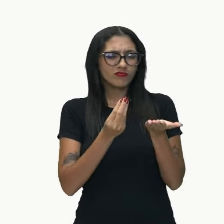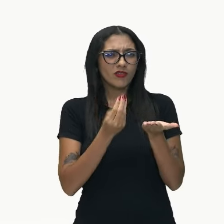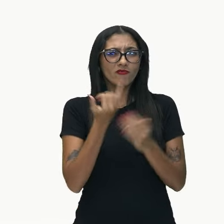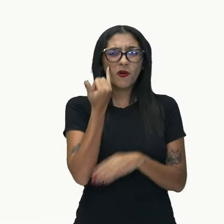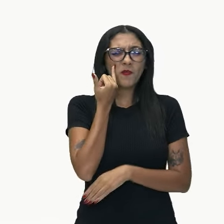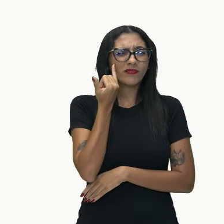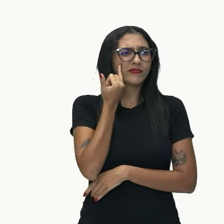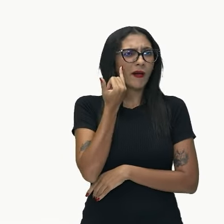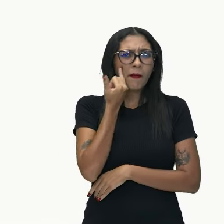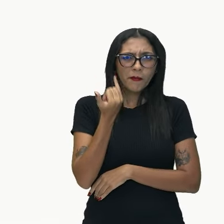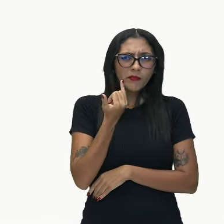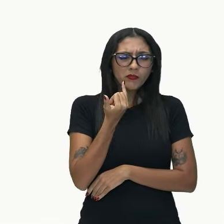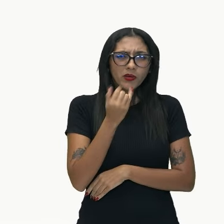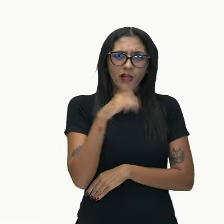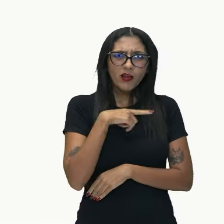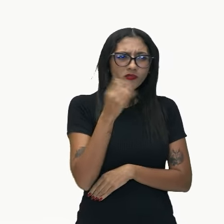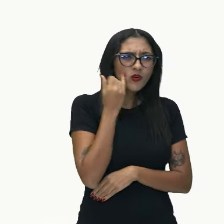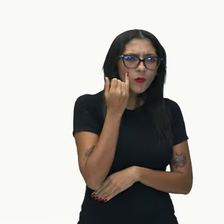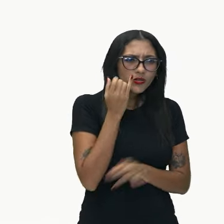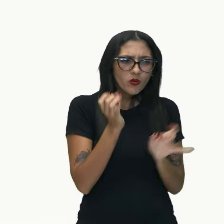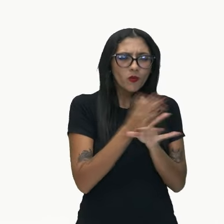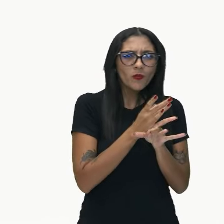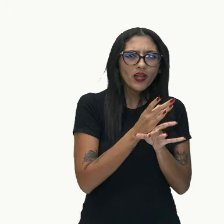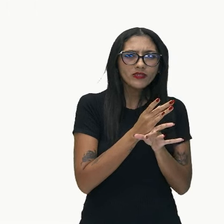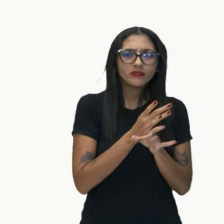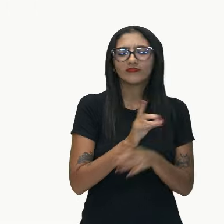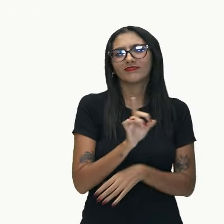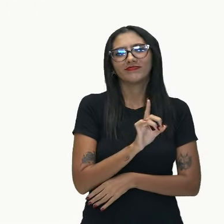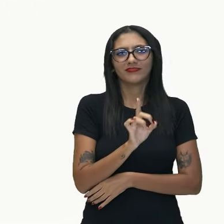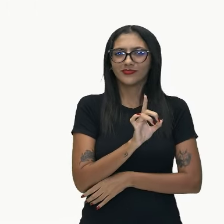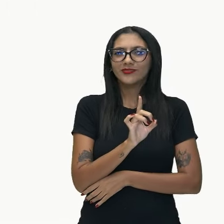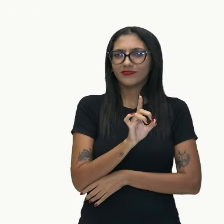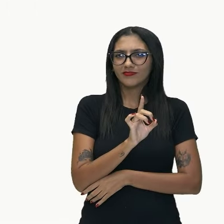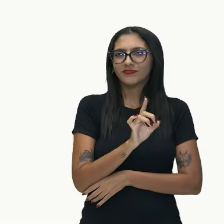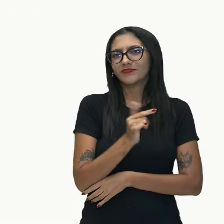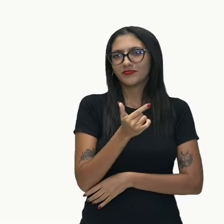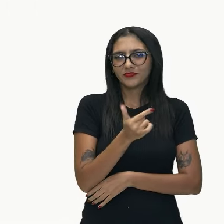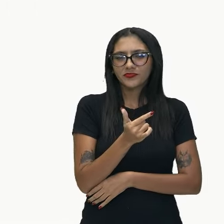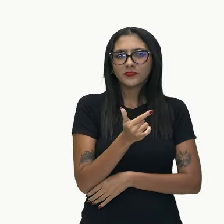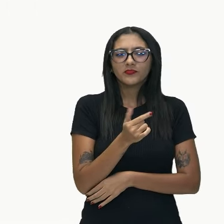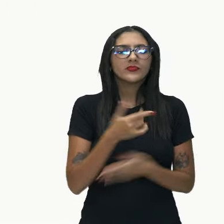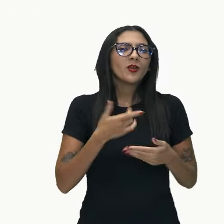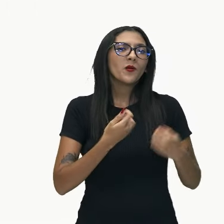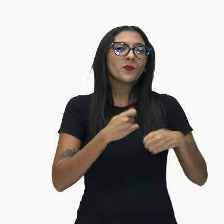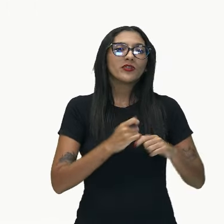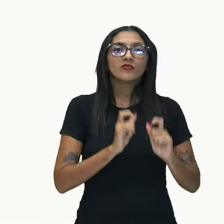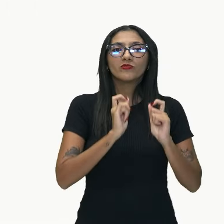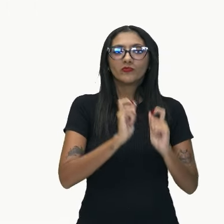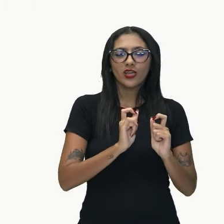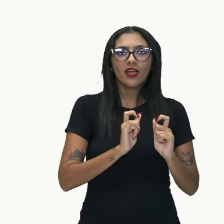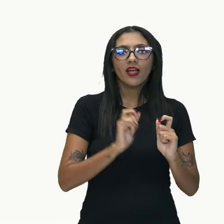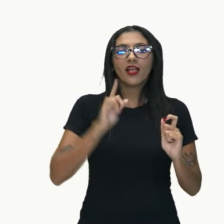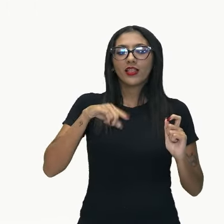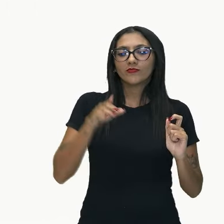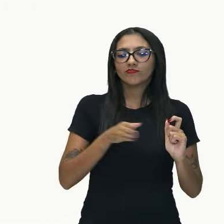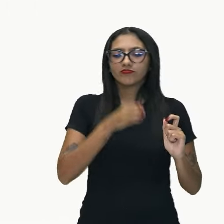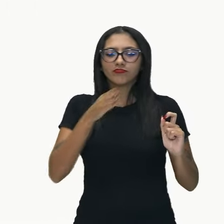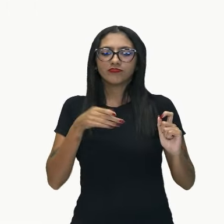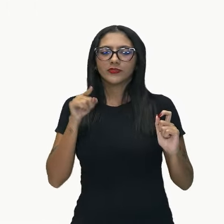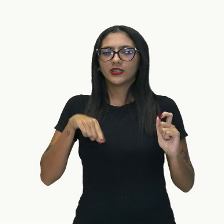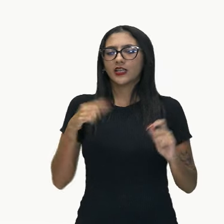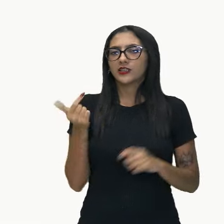informação completa se pararmos só apenas no verbo ver, tá? Então, o eu preciso fazer? Eu preciso de